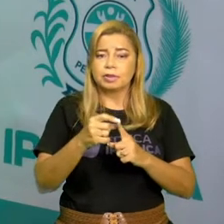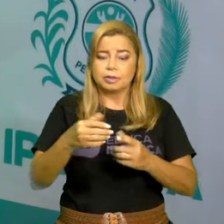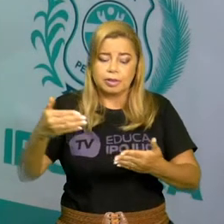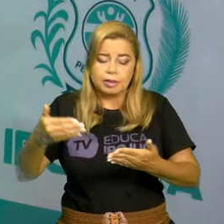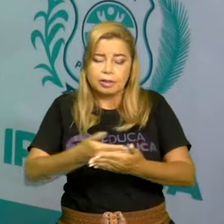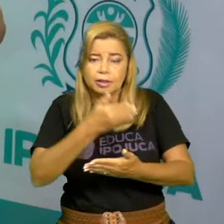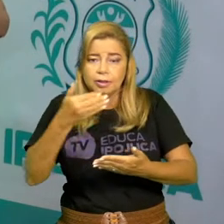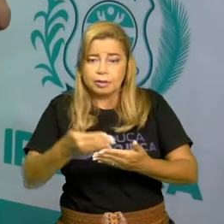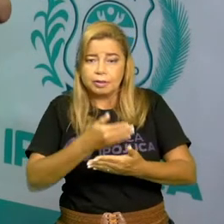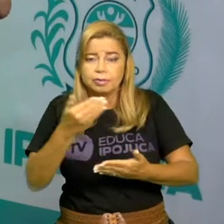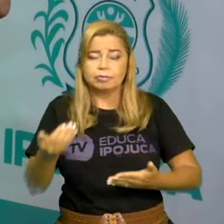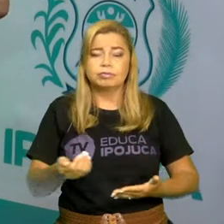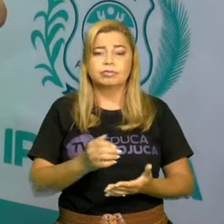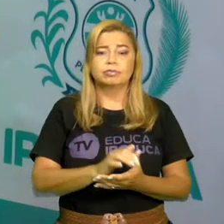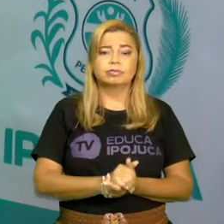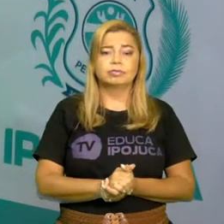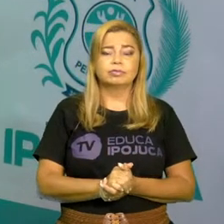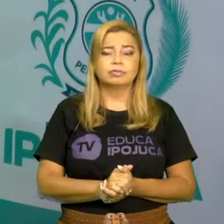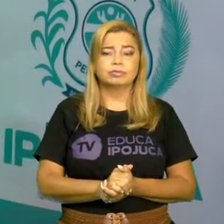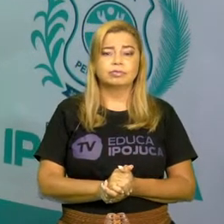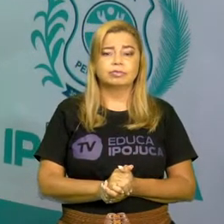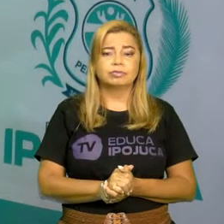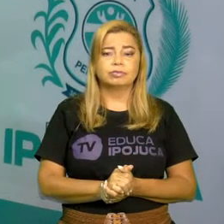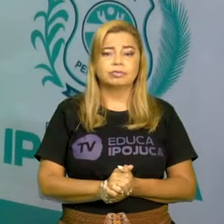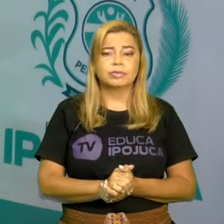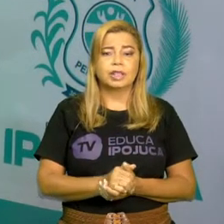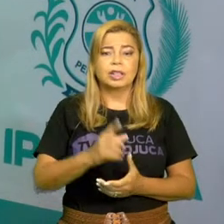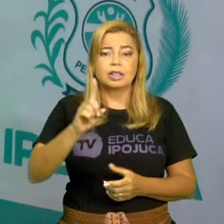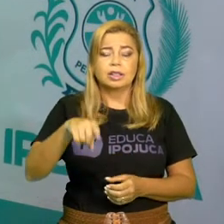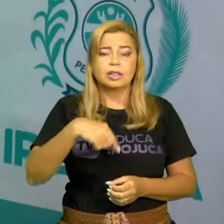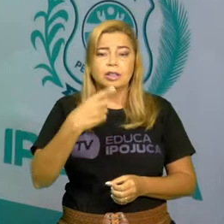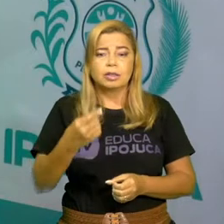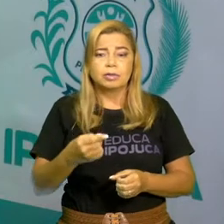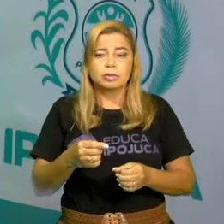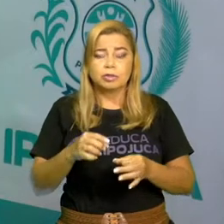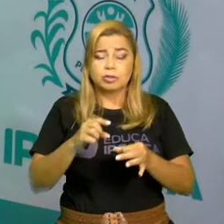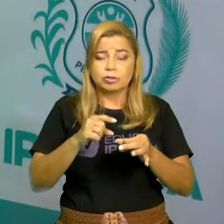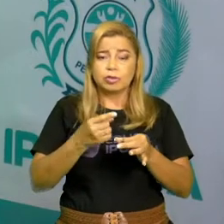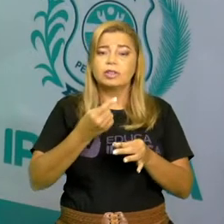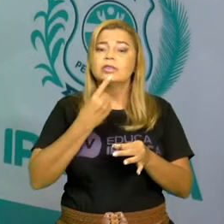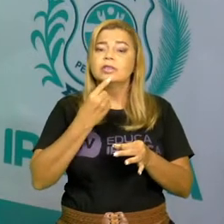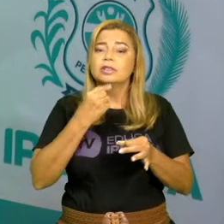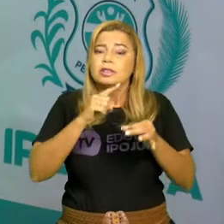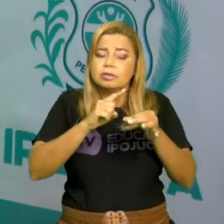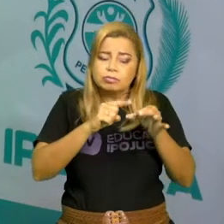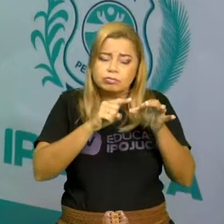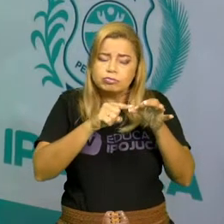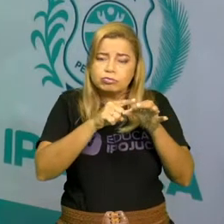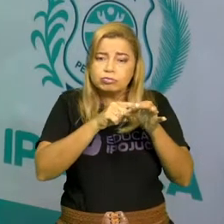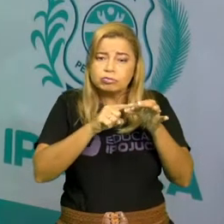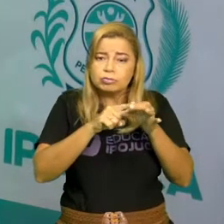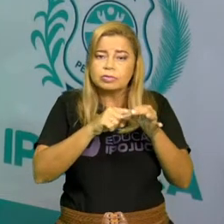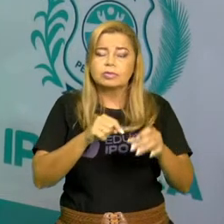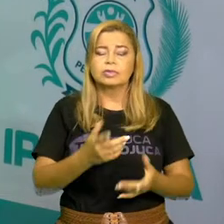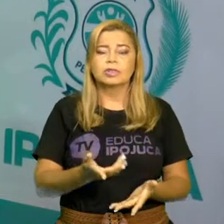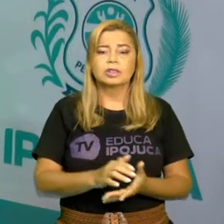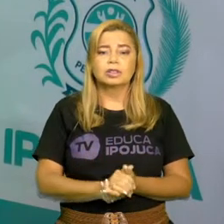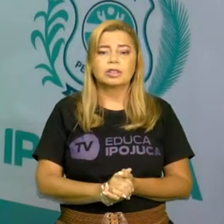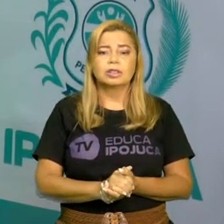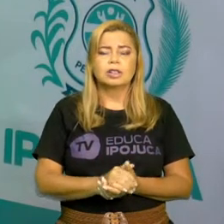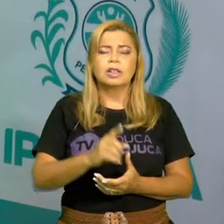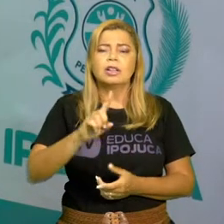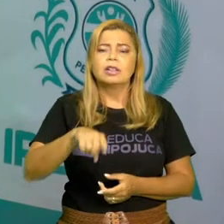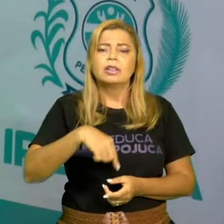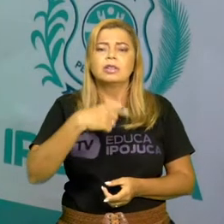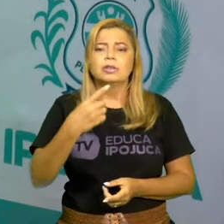A, cerola. Aí depois vem A com as letrinhas que seriam